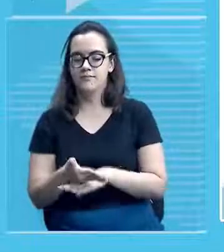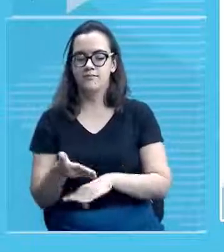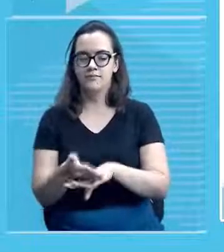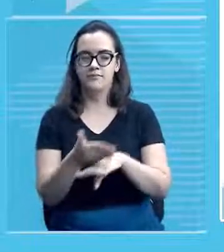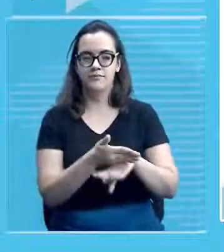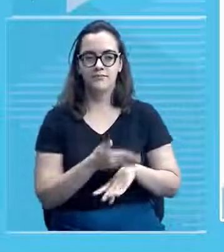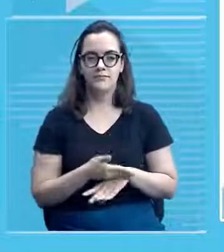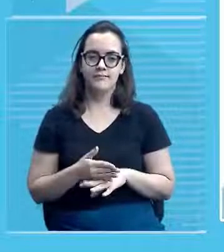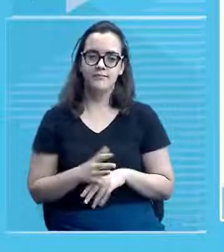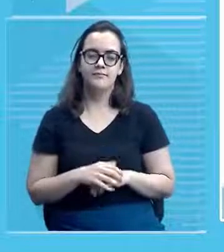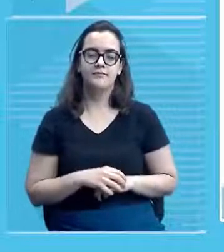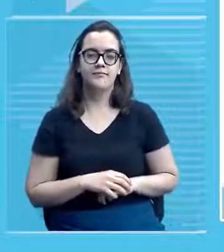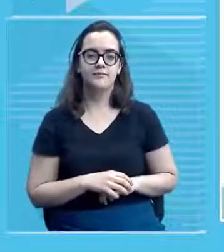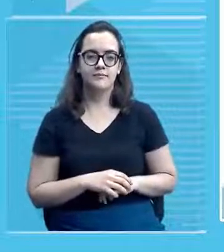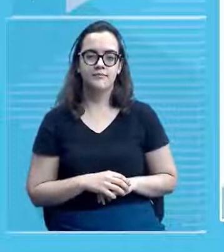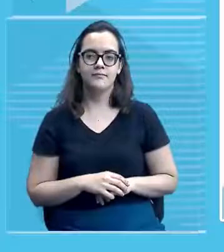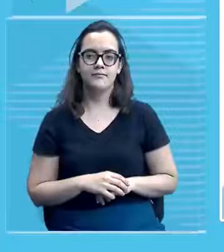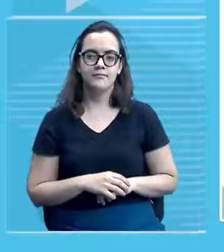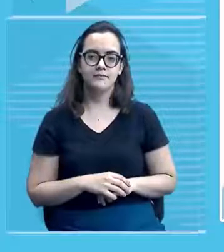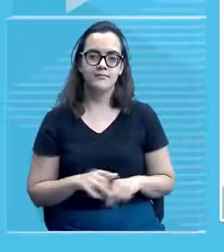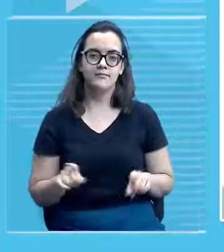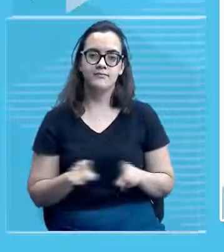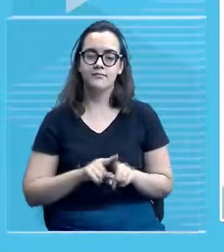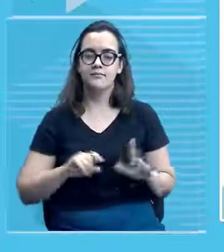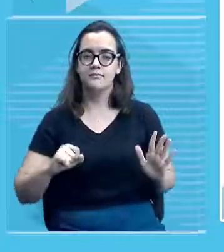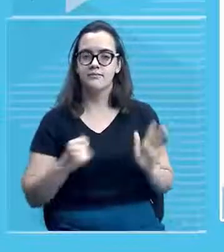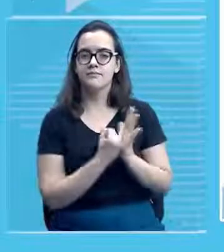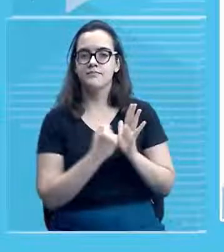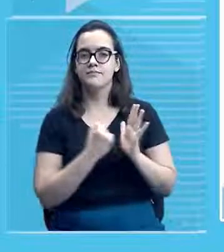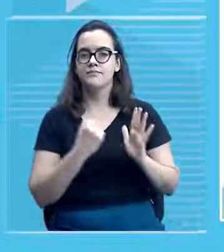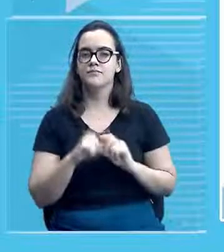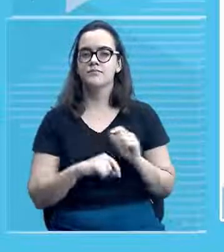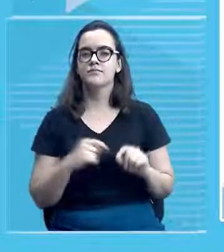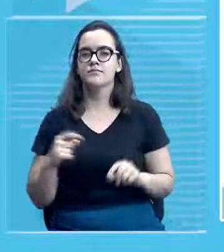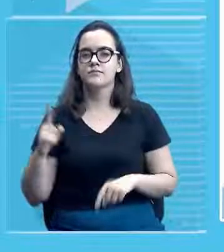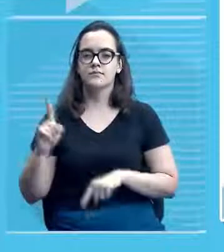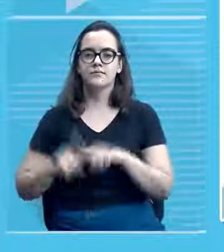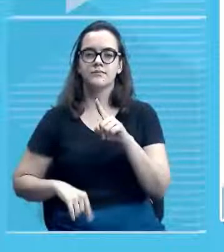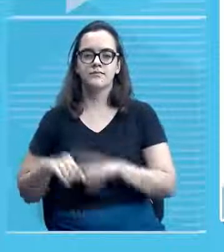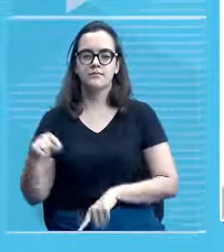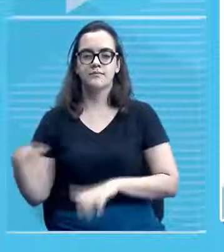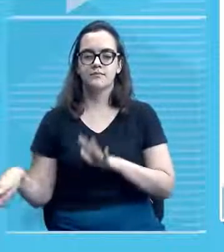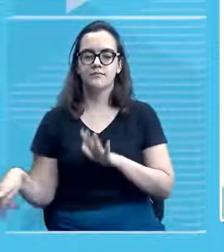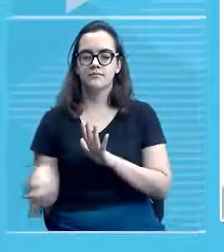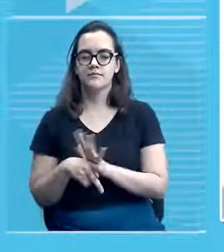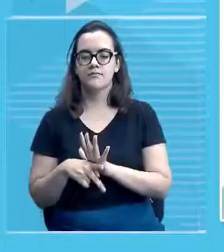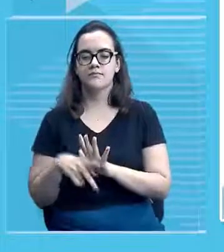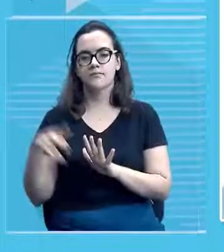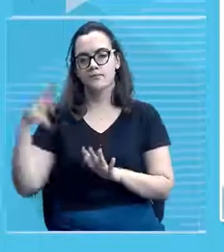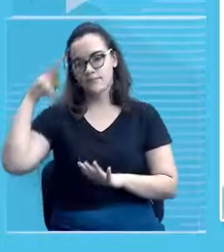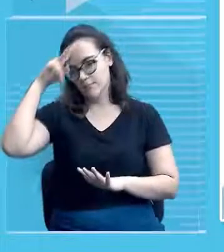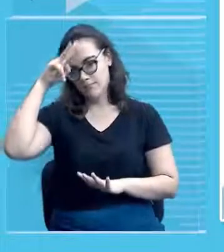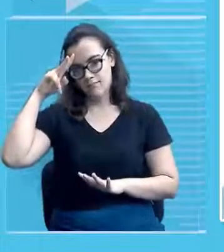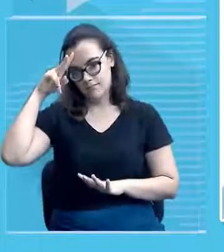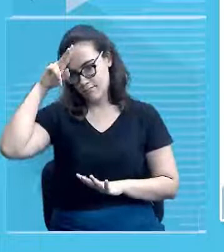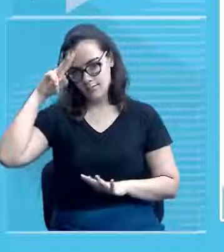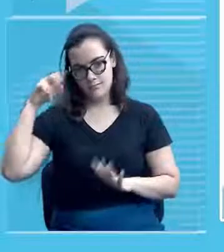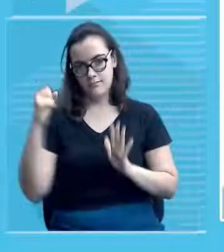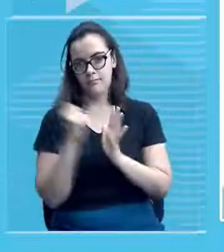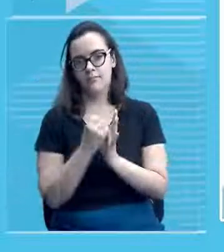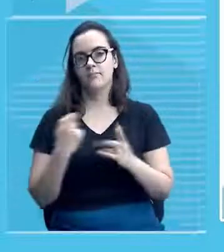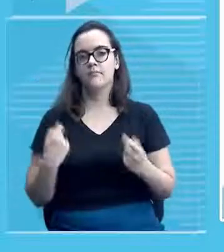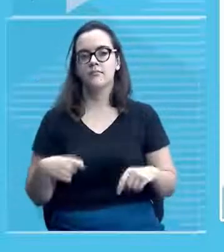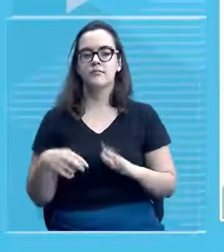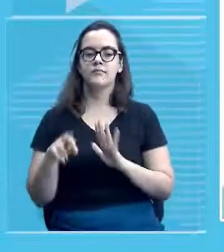patrimônio histórico ou seja se tornando patrimônio histórico galera ele passa a ser mais protegido dá uma série de regras para se